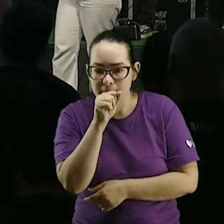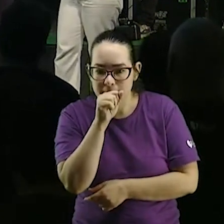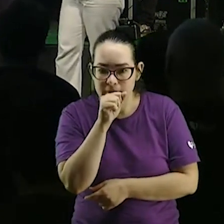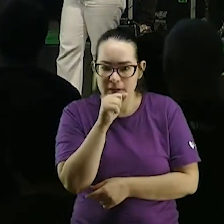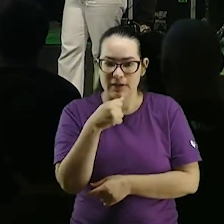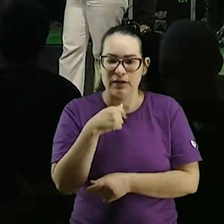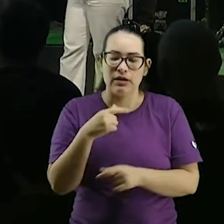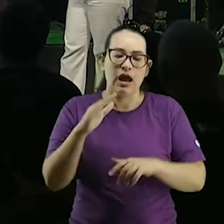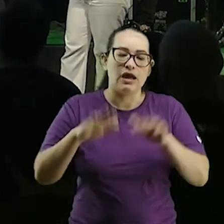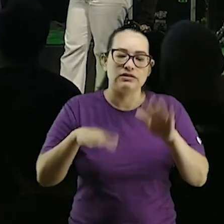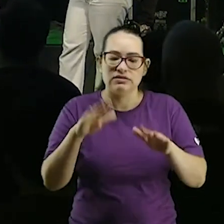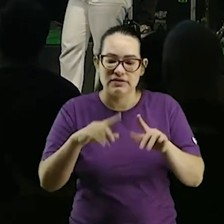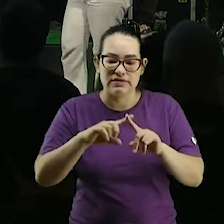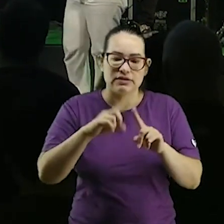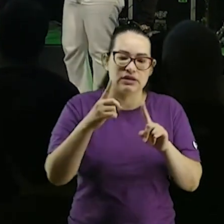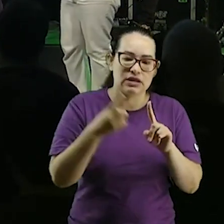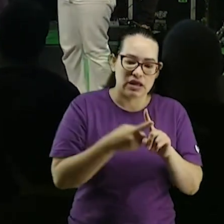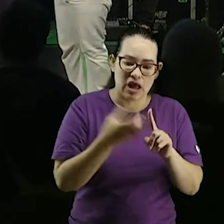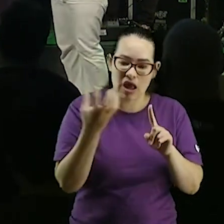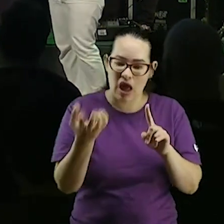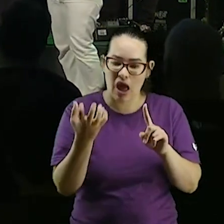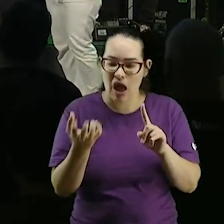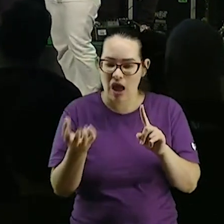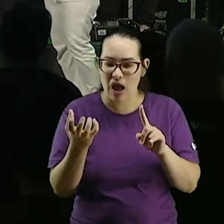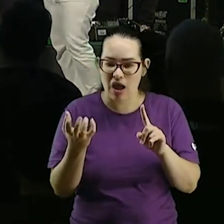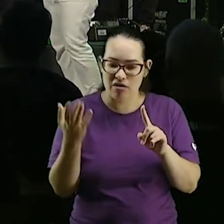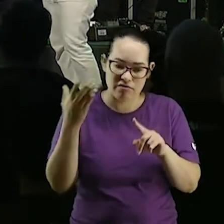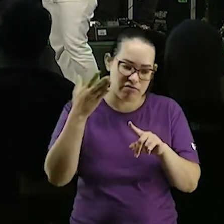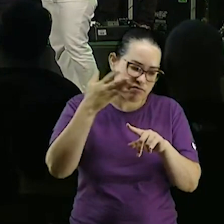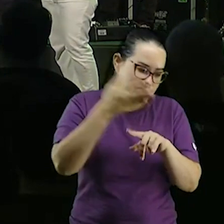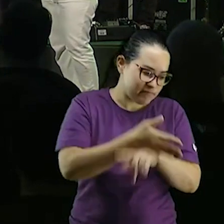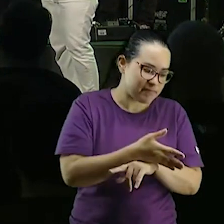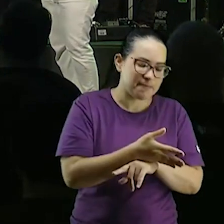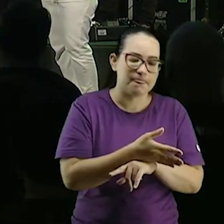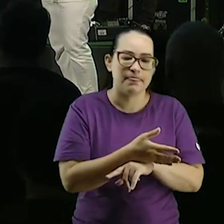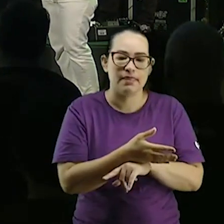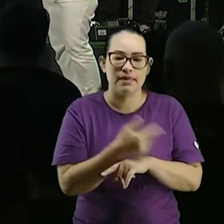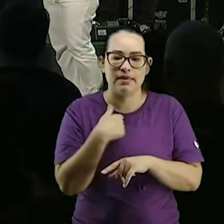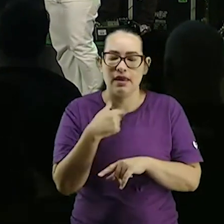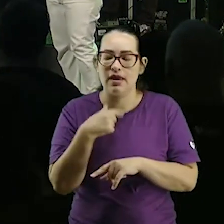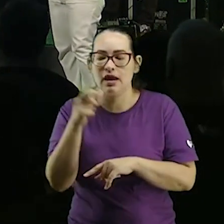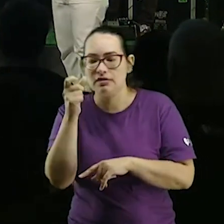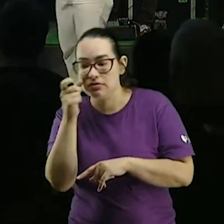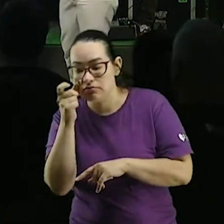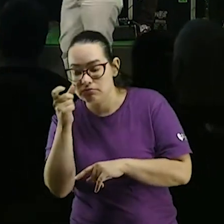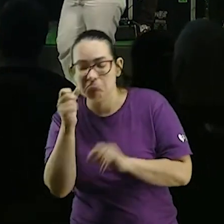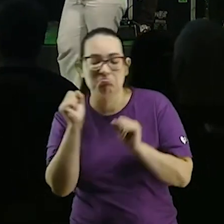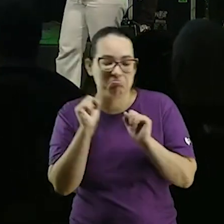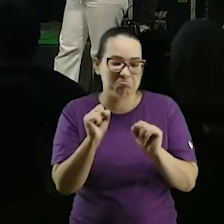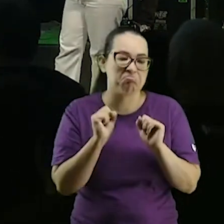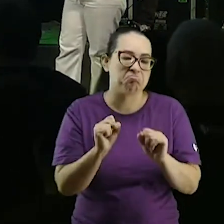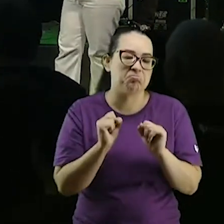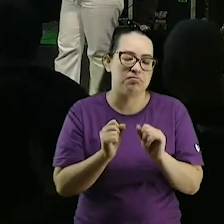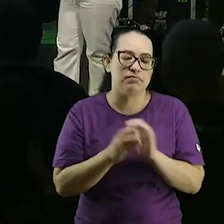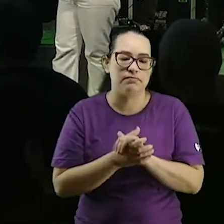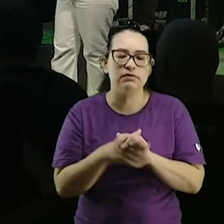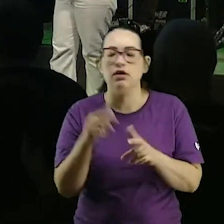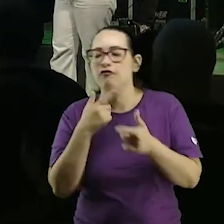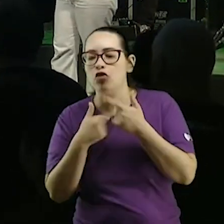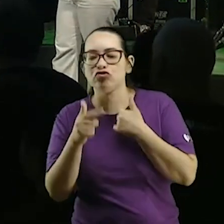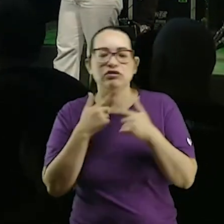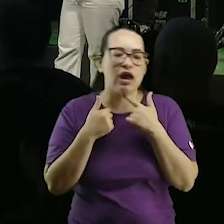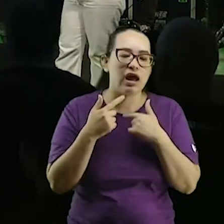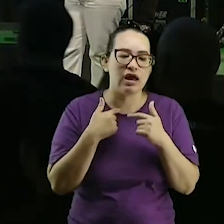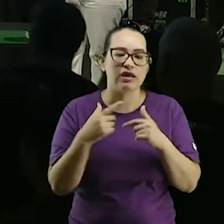ela quer engravidar ela já vem aqui eu tenho uma vontade de ir no estação da maternidade gente teve